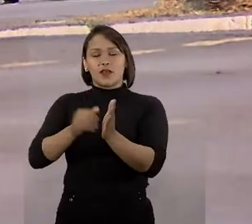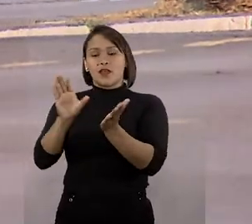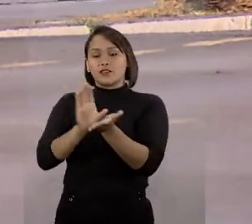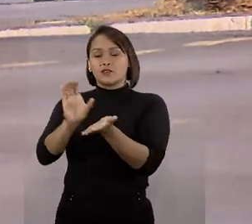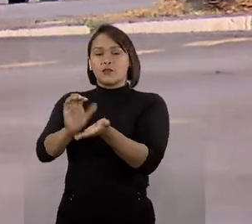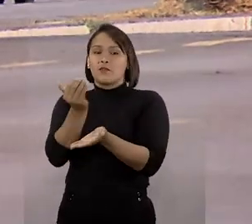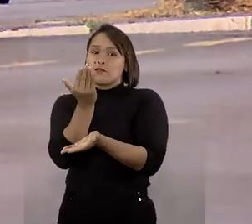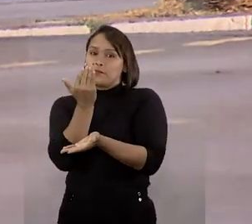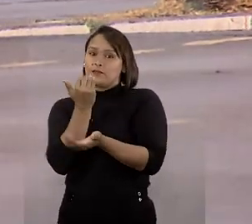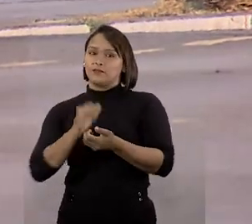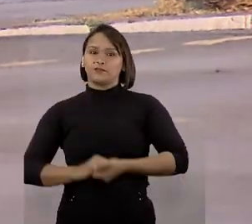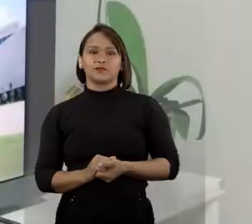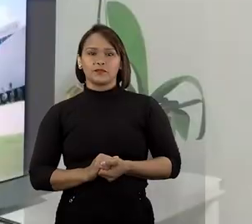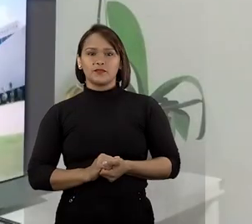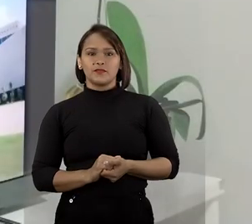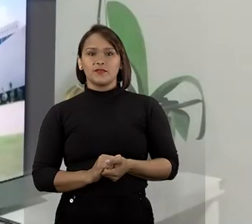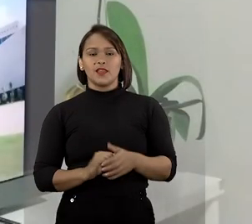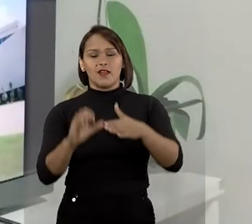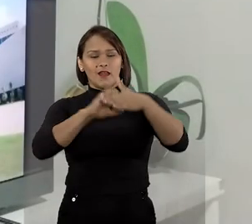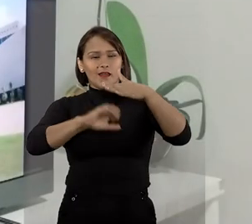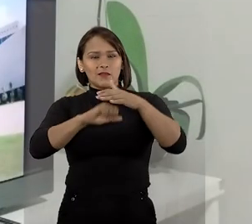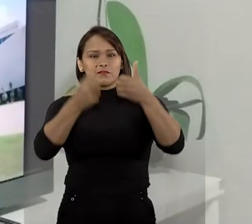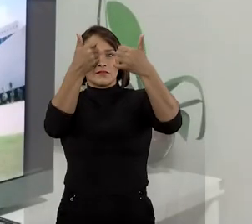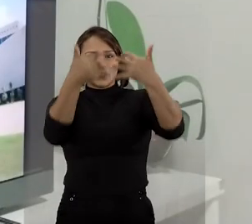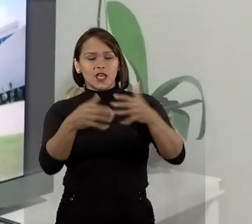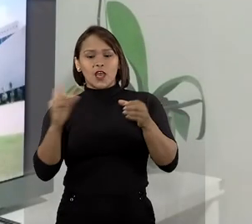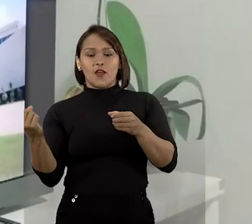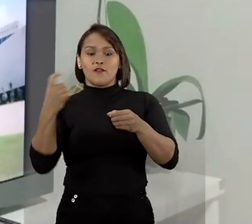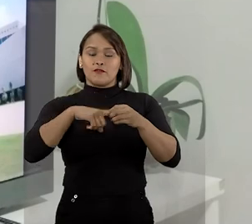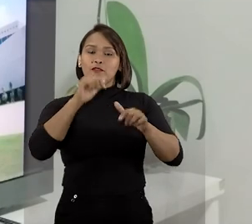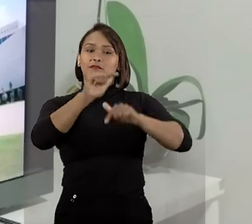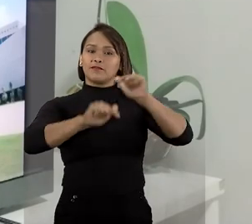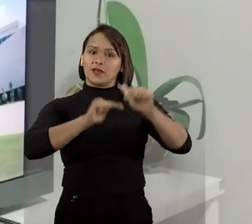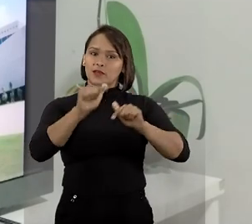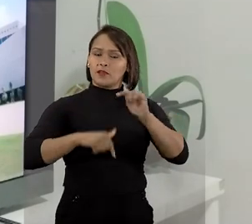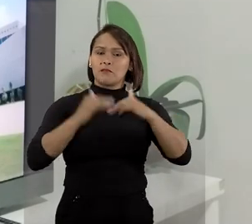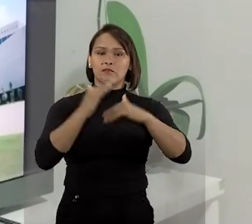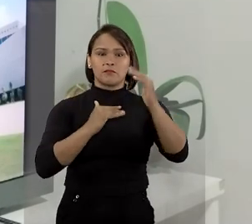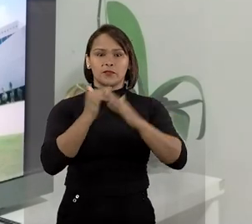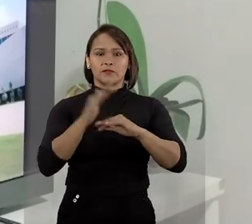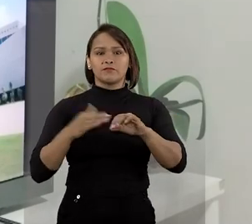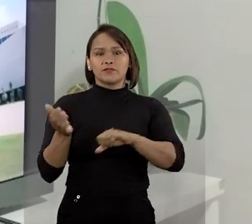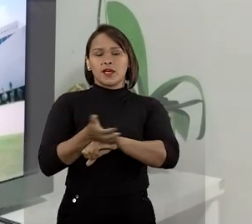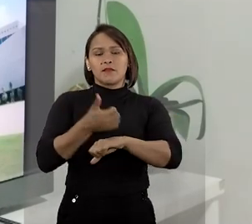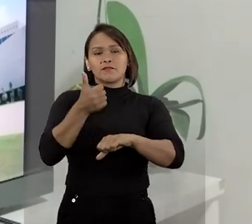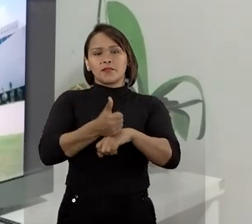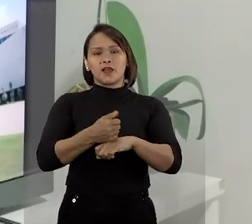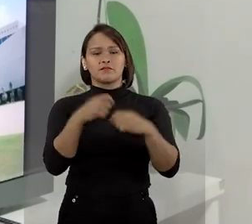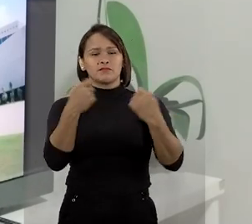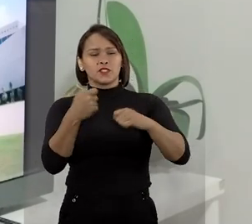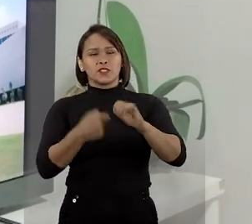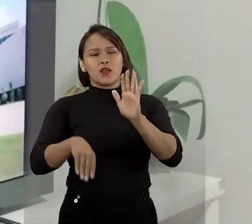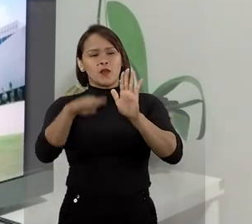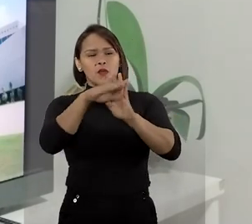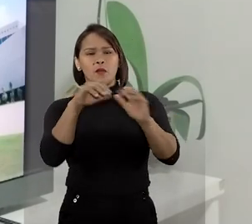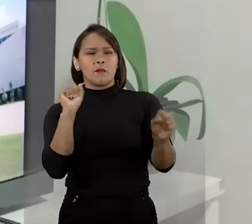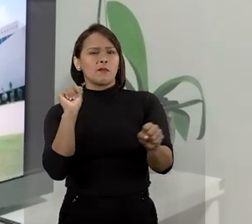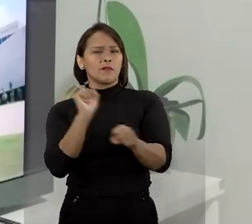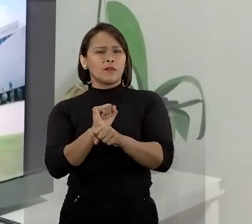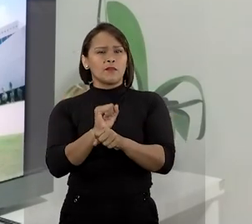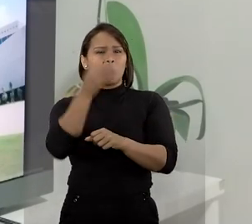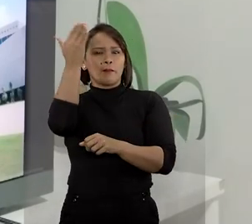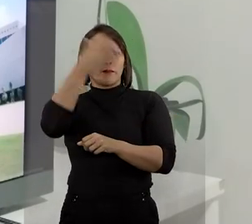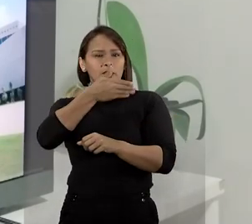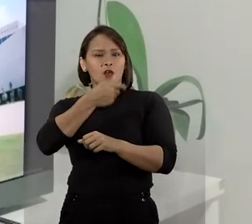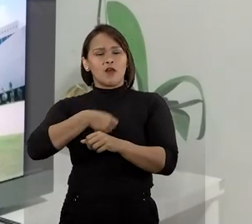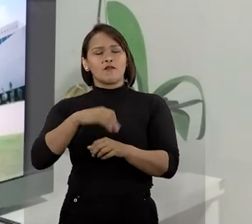pagamento de pensão alimentícia. Segundo a empresa, em razão do retorno da vítima às atividades profissionais, deveria ser deferida a produção